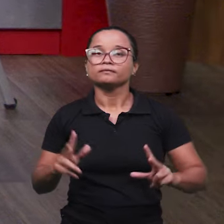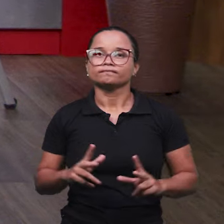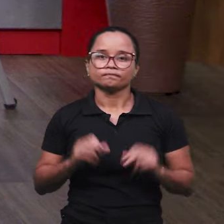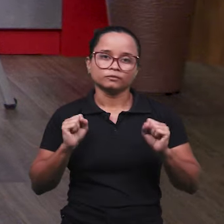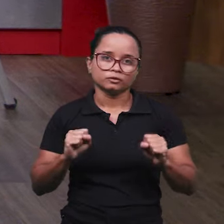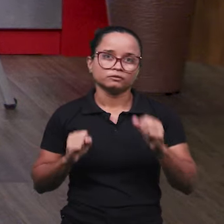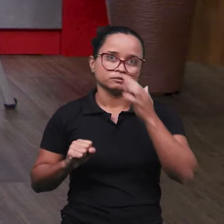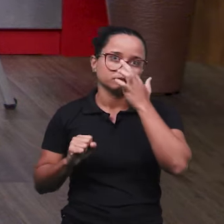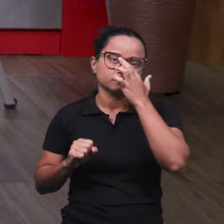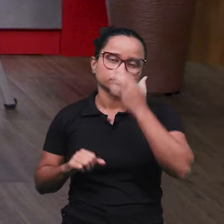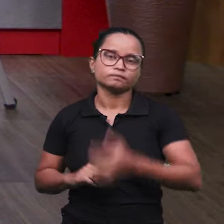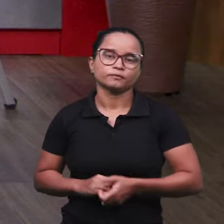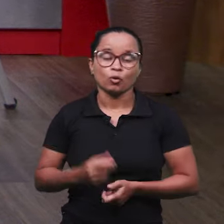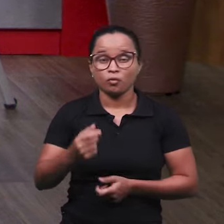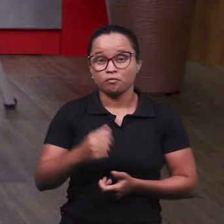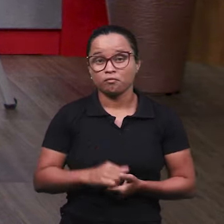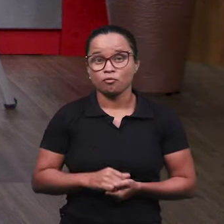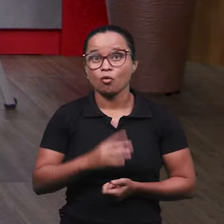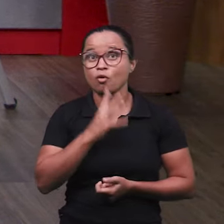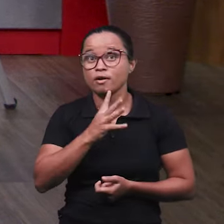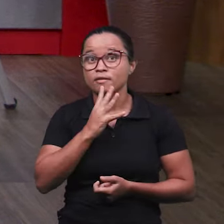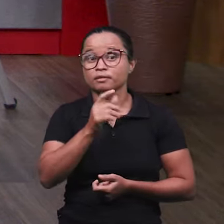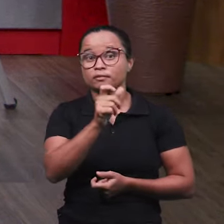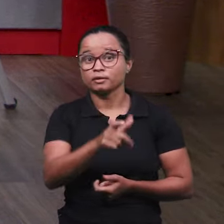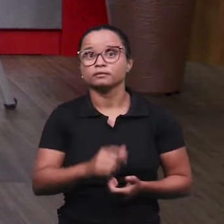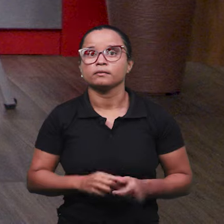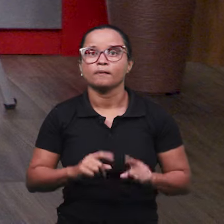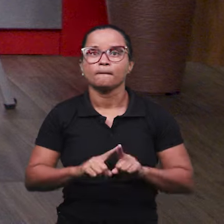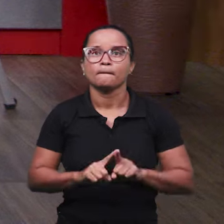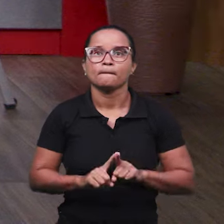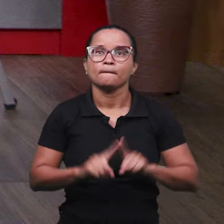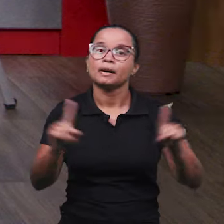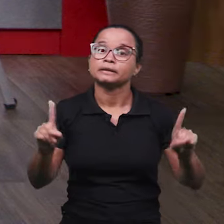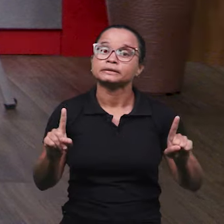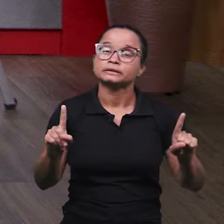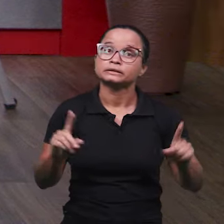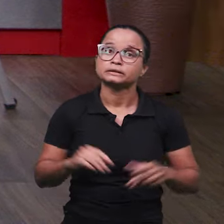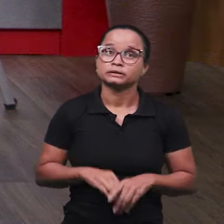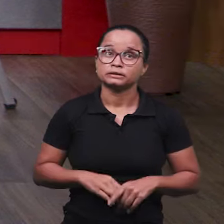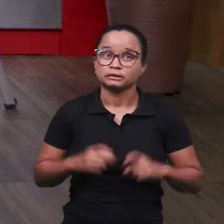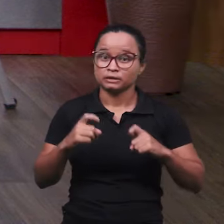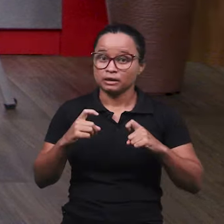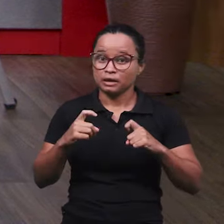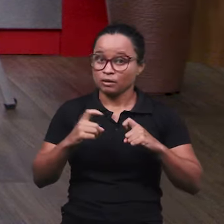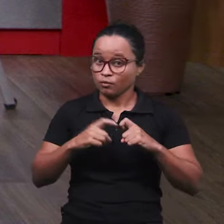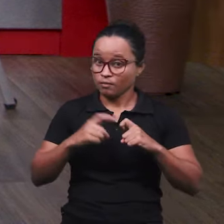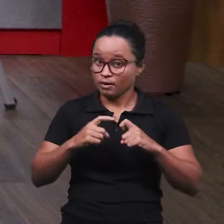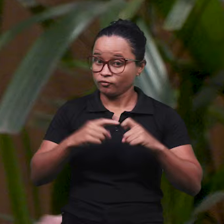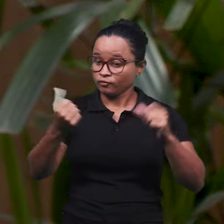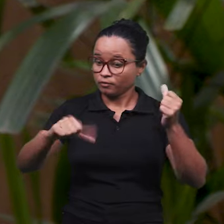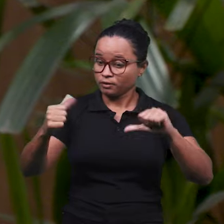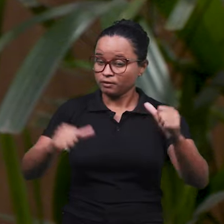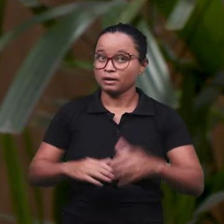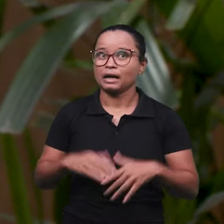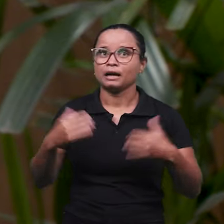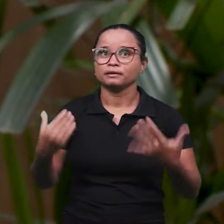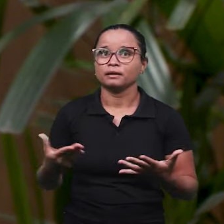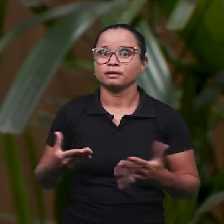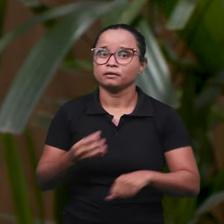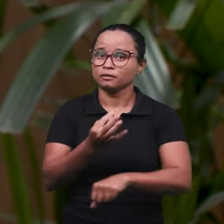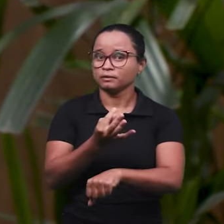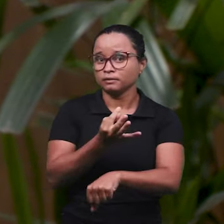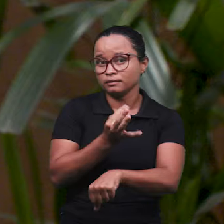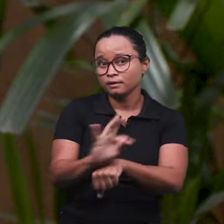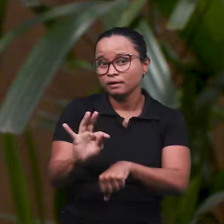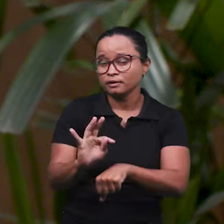com base no livre convencimento dele. Exatamente. essa prerrogativa. Exatamente. Mas como ele, bom, é o médico que avaliou, ele prefere, até por uma questão